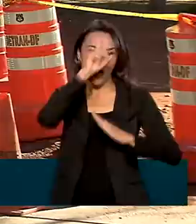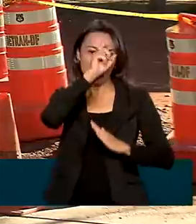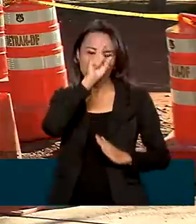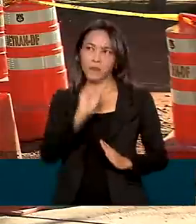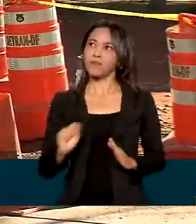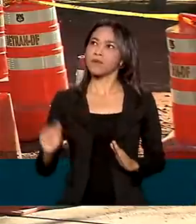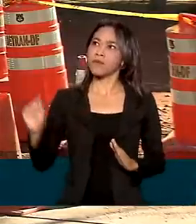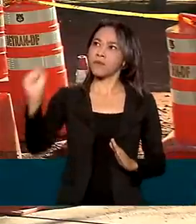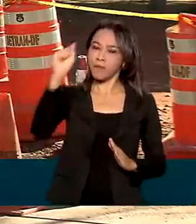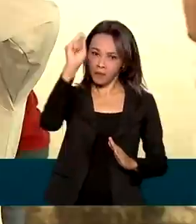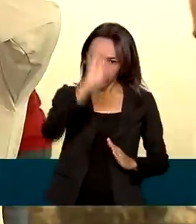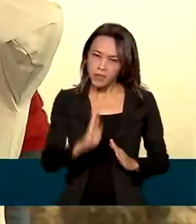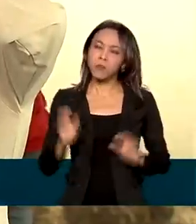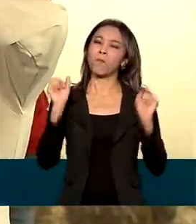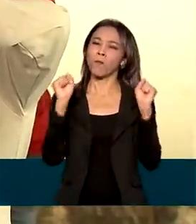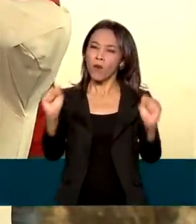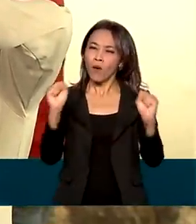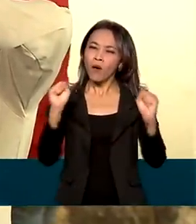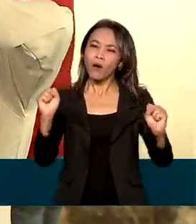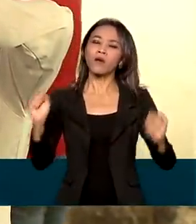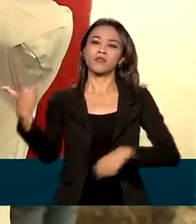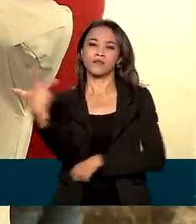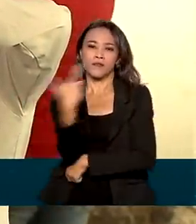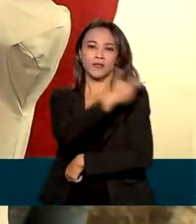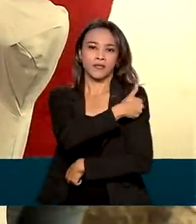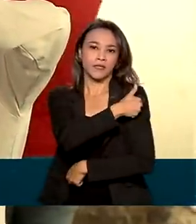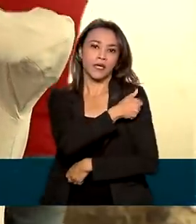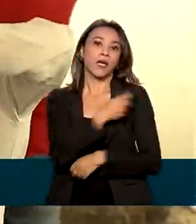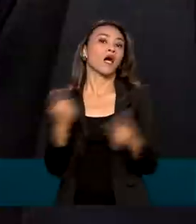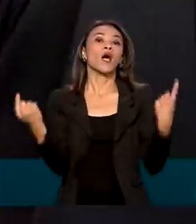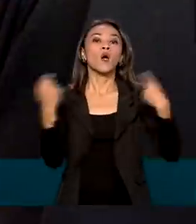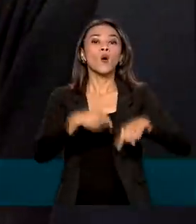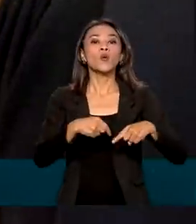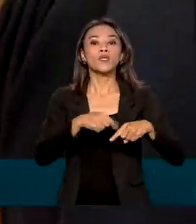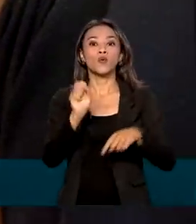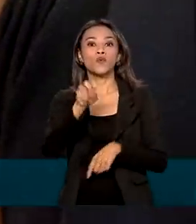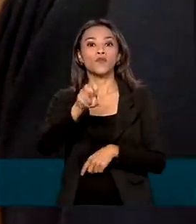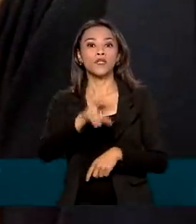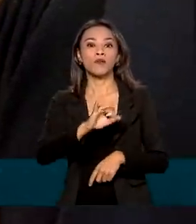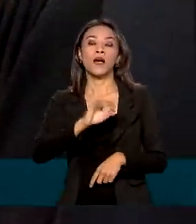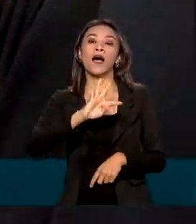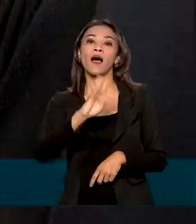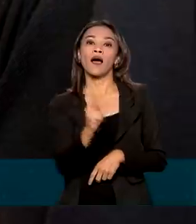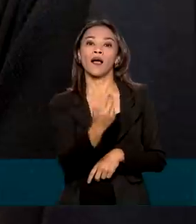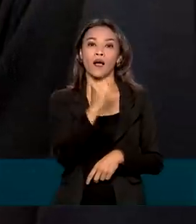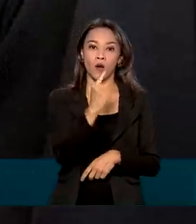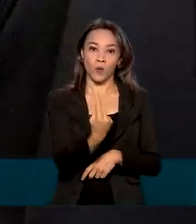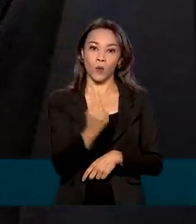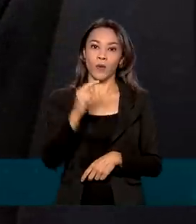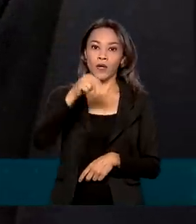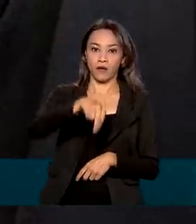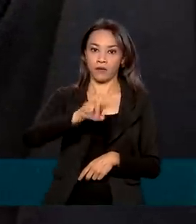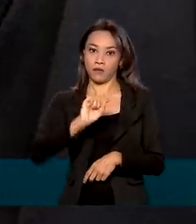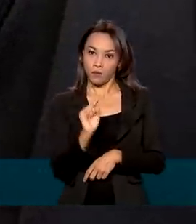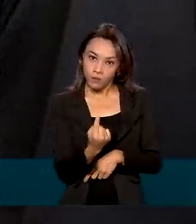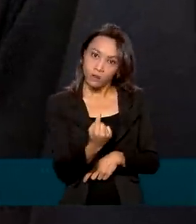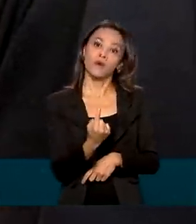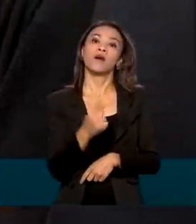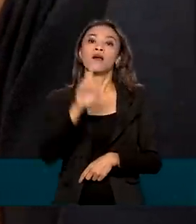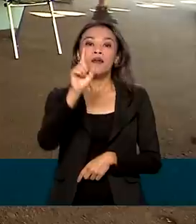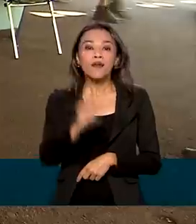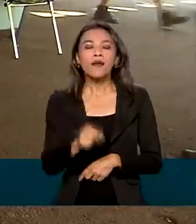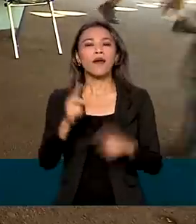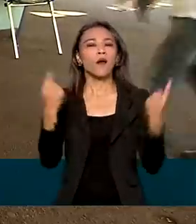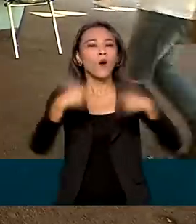o Brasil podem vacinar todos os públicos contra o vírus H1N1. A 23ª Campanha Nacional de Vacinação